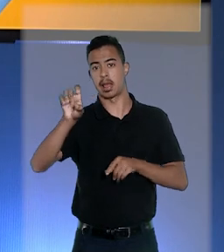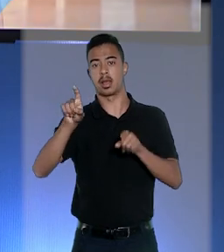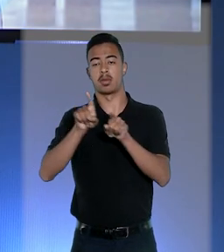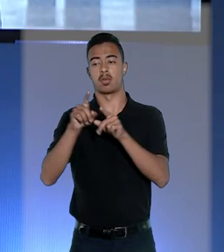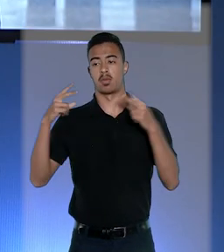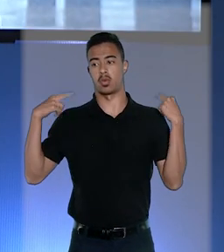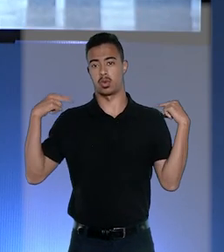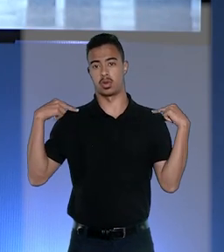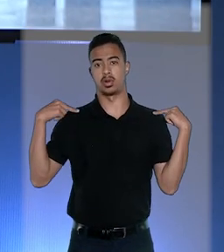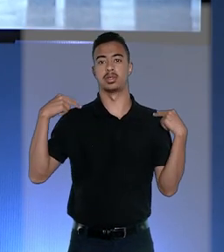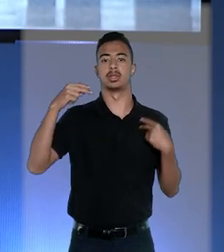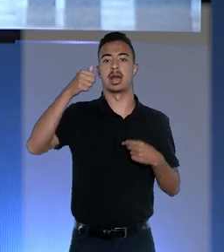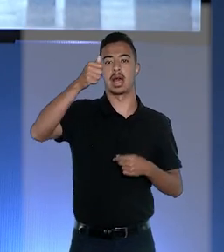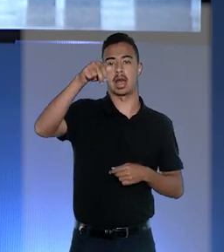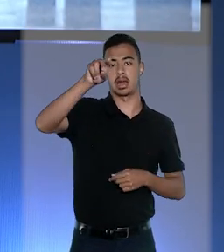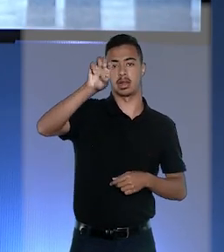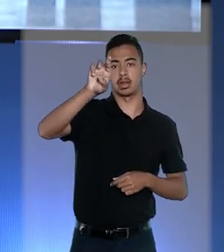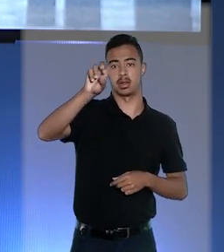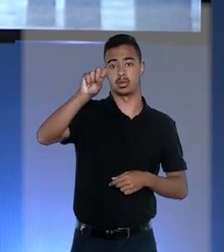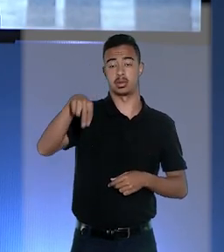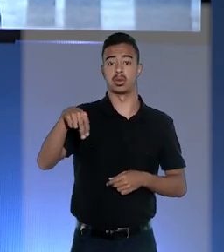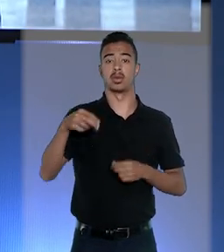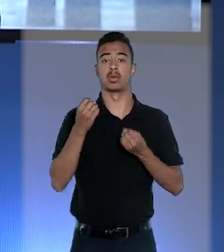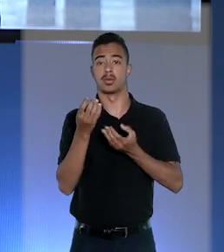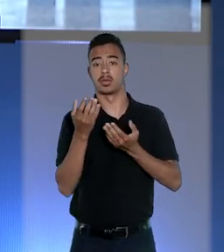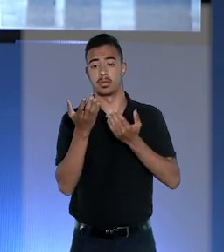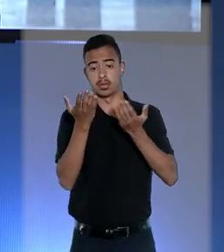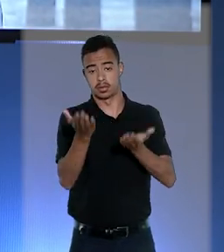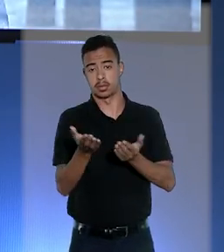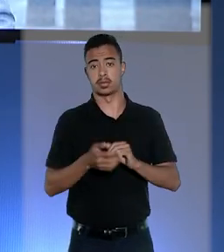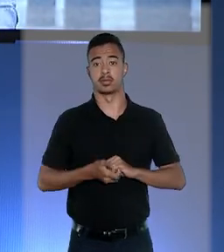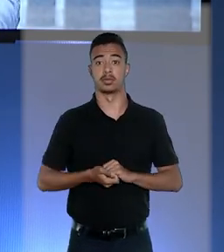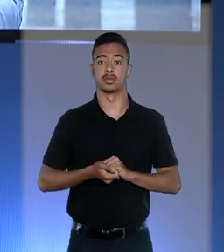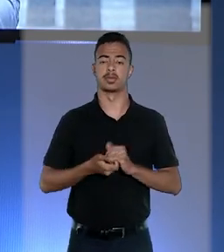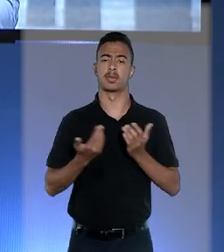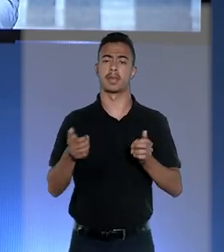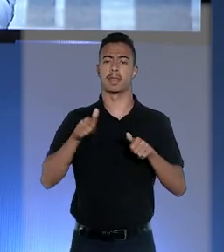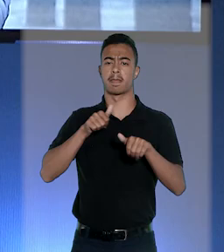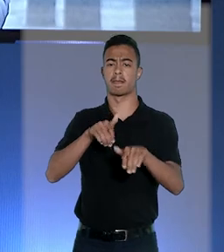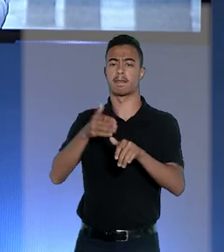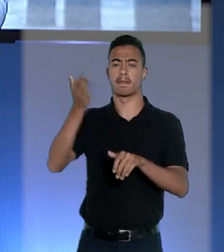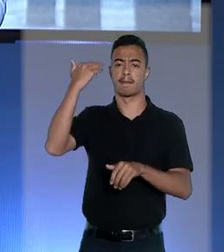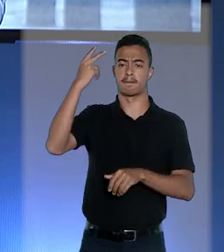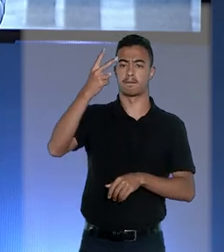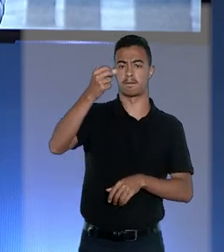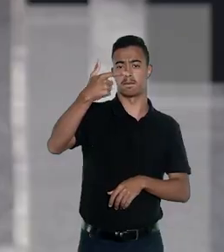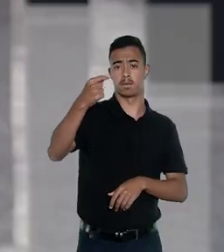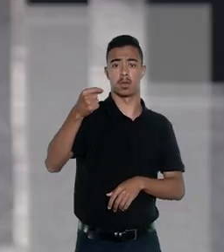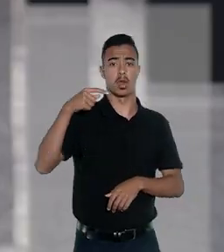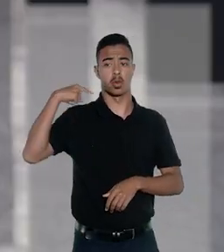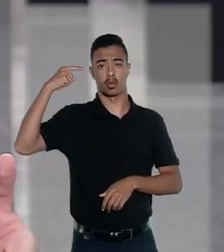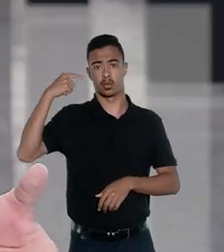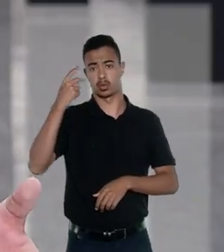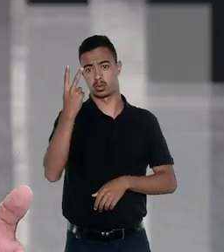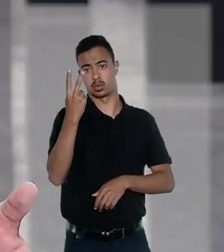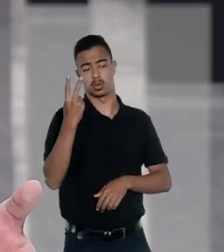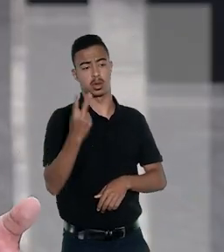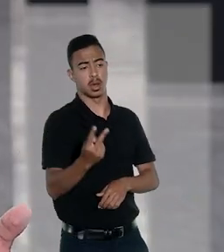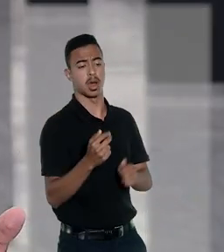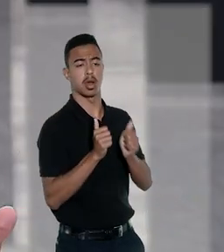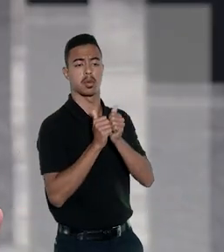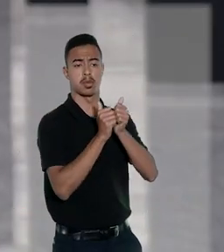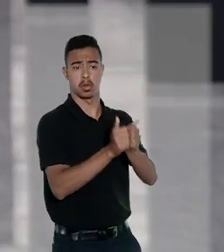Anderson Gomes. Quem tem as informações é o repórter Rafael Porfírio. Então, Cate, em setembro de 2020, as advogadas